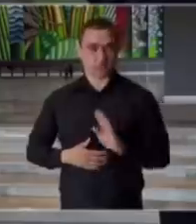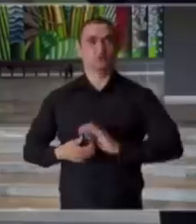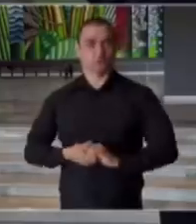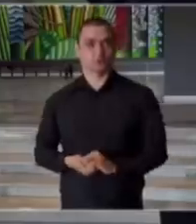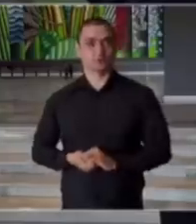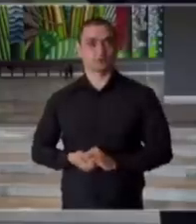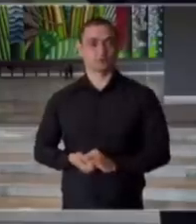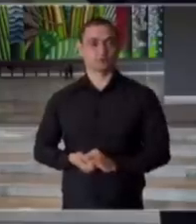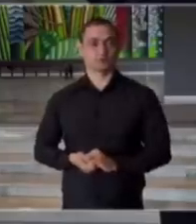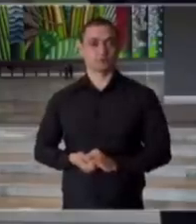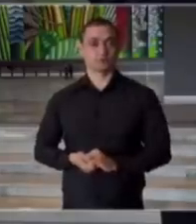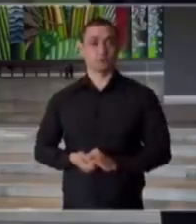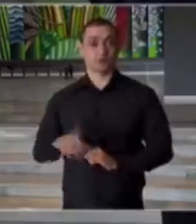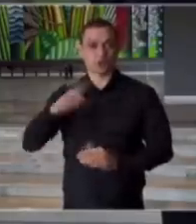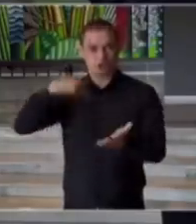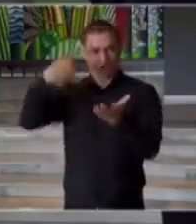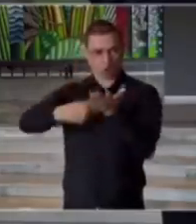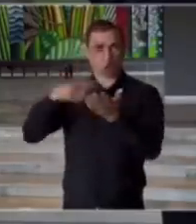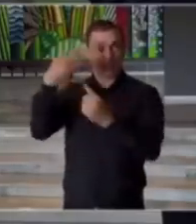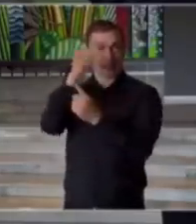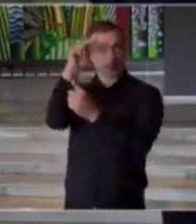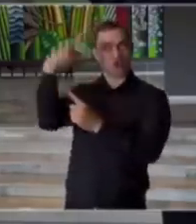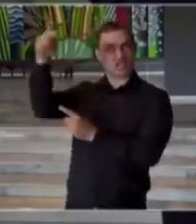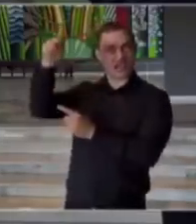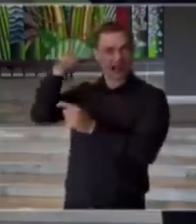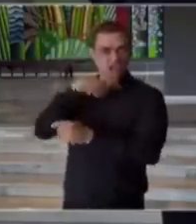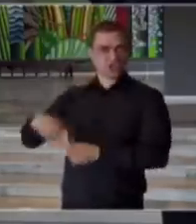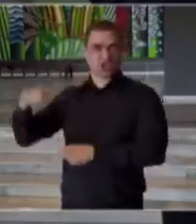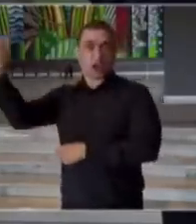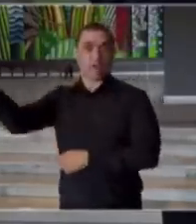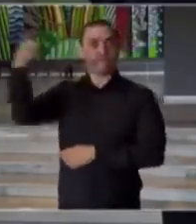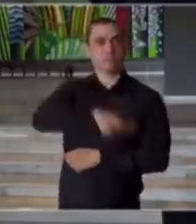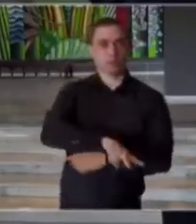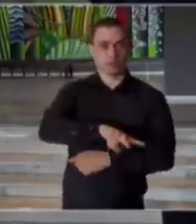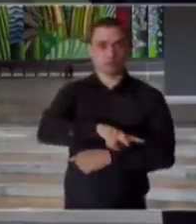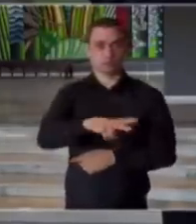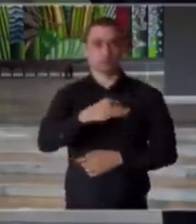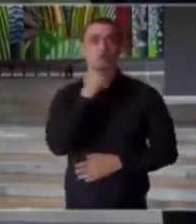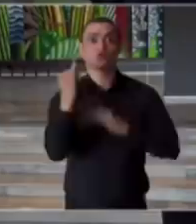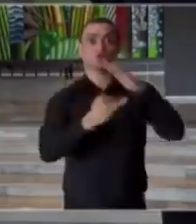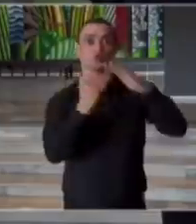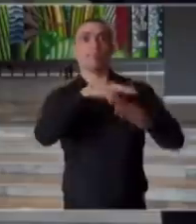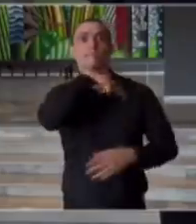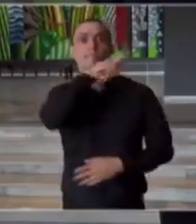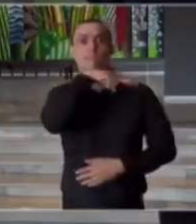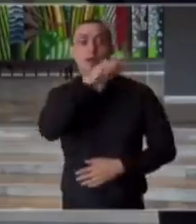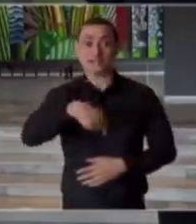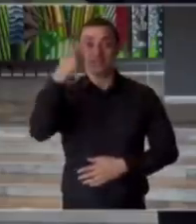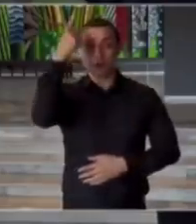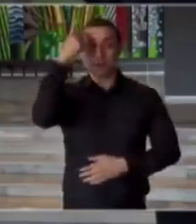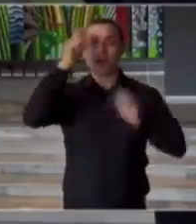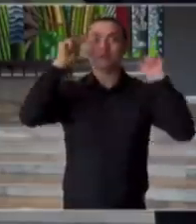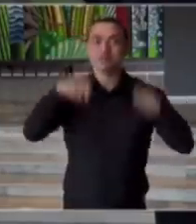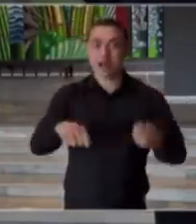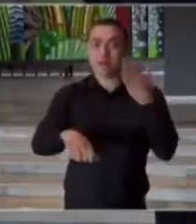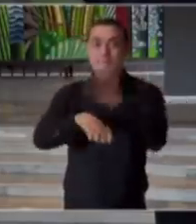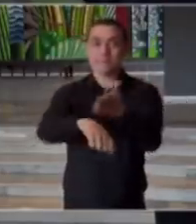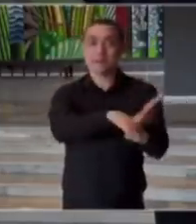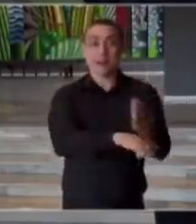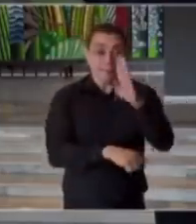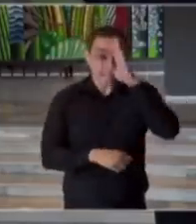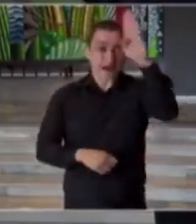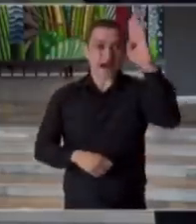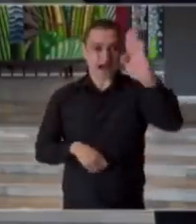O acordo de transferência de tecnologia com o Instituto Butantan permite que São Paulo participe dos